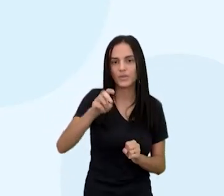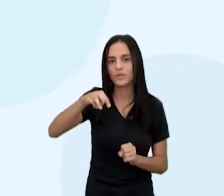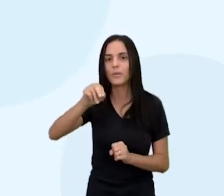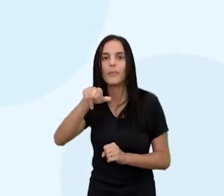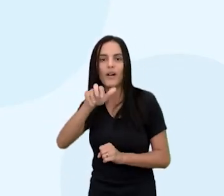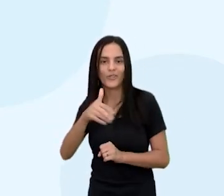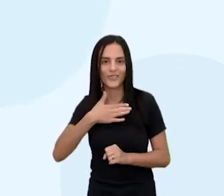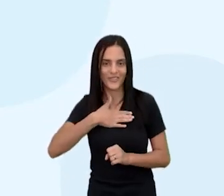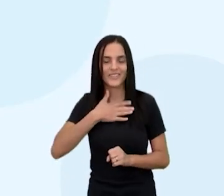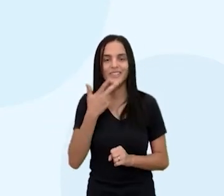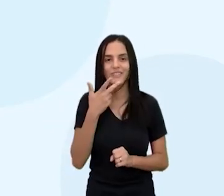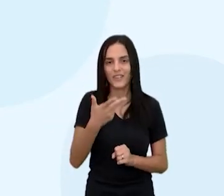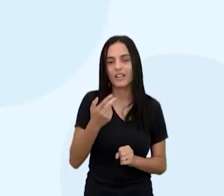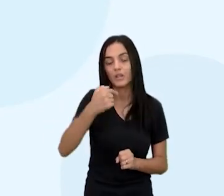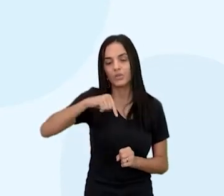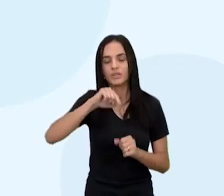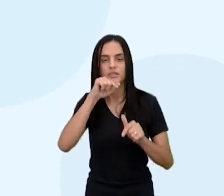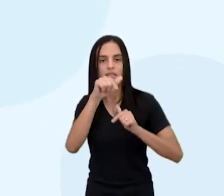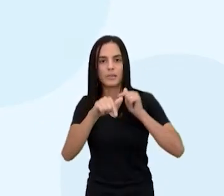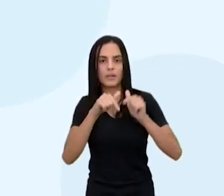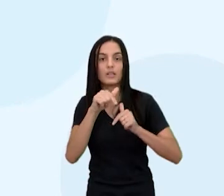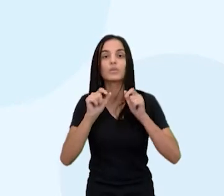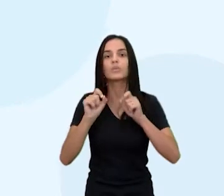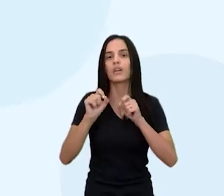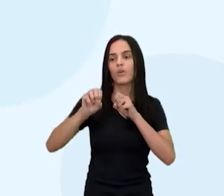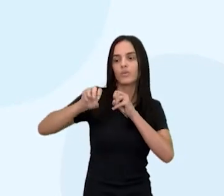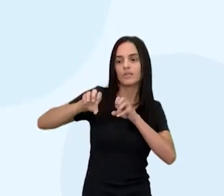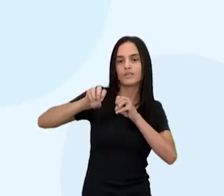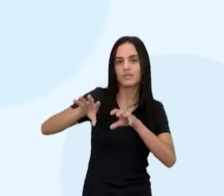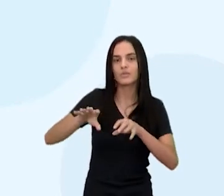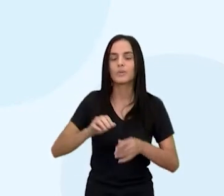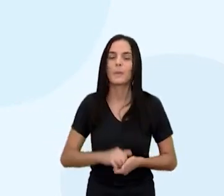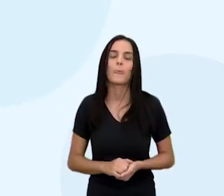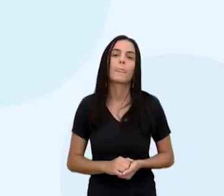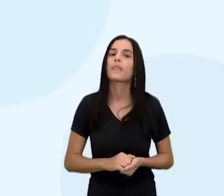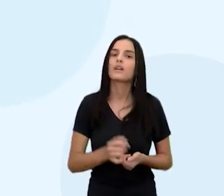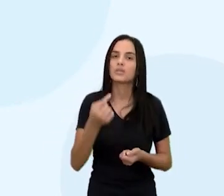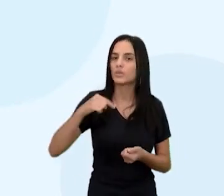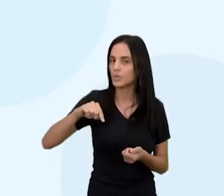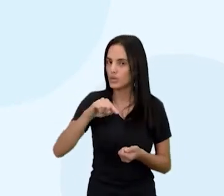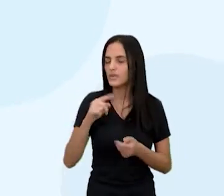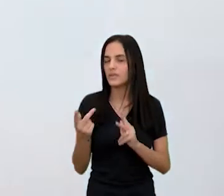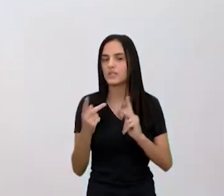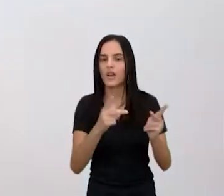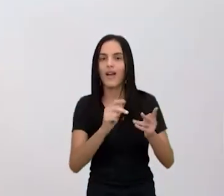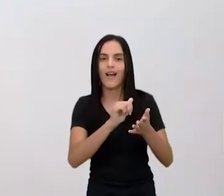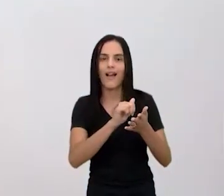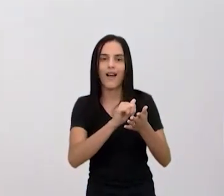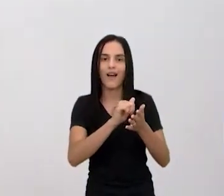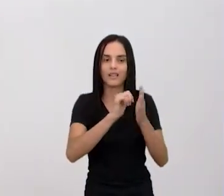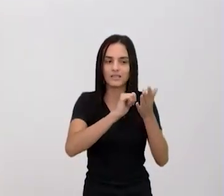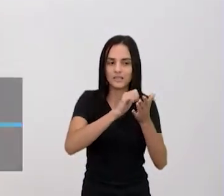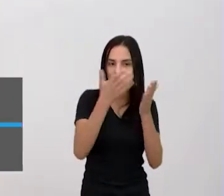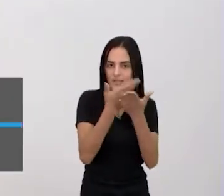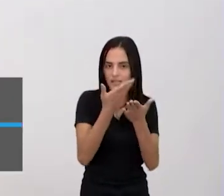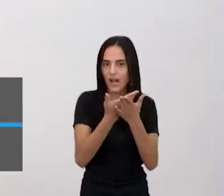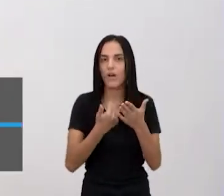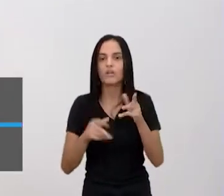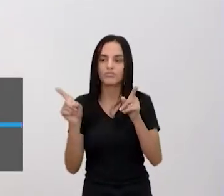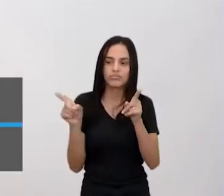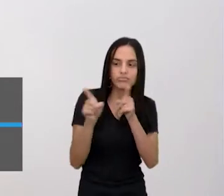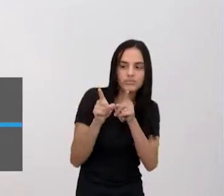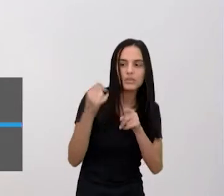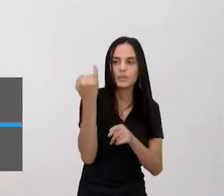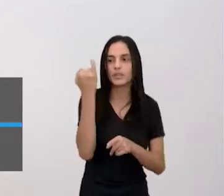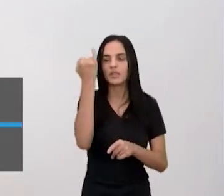gosta de falar, estamos trabalhando o ensino em espiral. Então, estamos revisitando as aulas, trechos importantes da aula